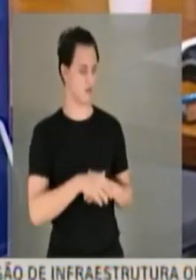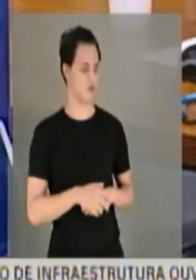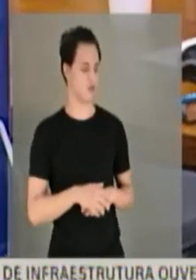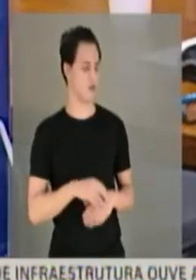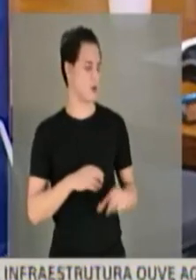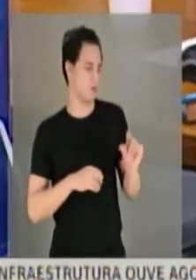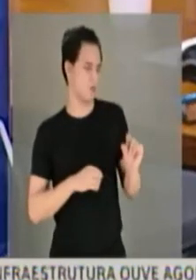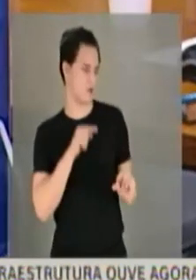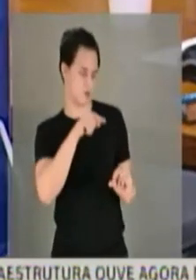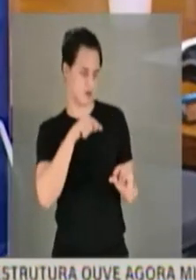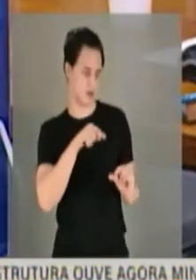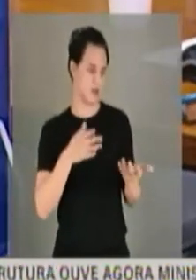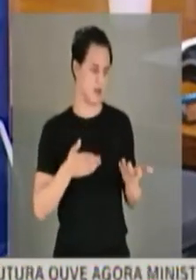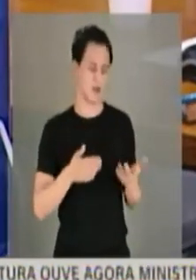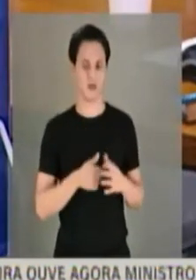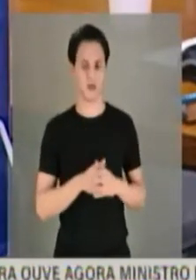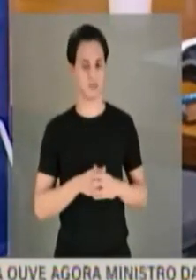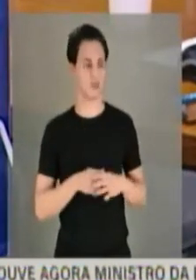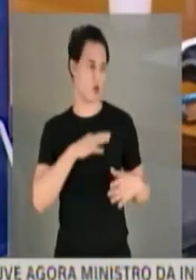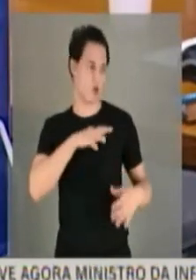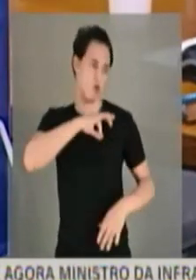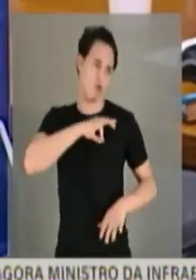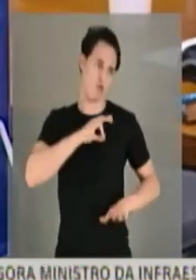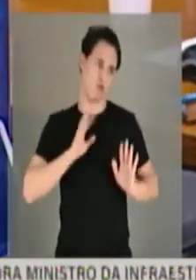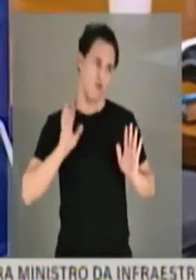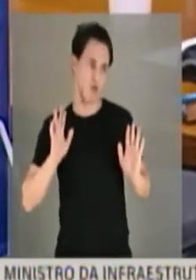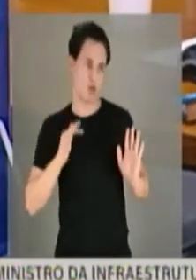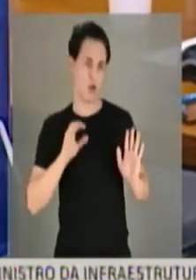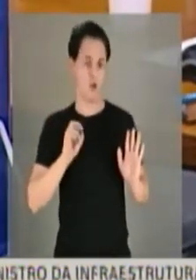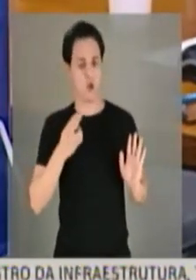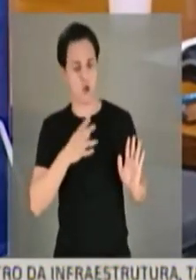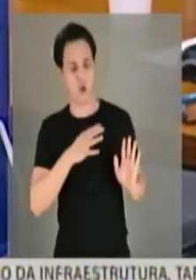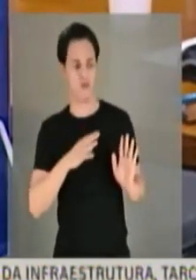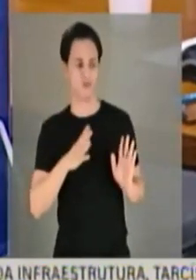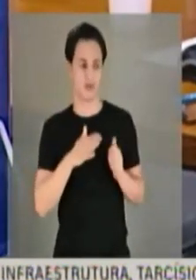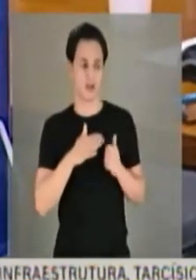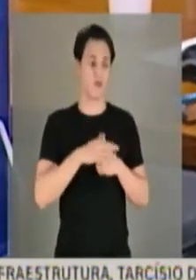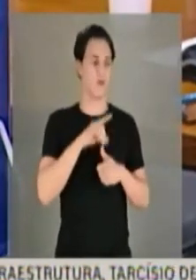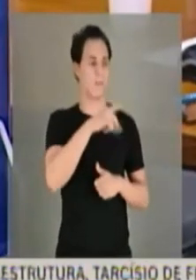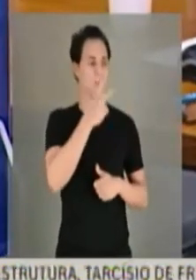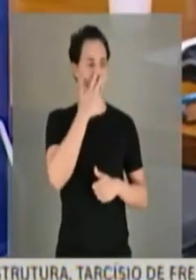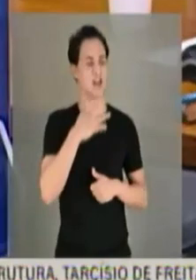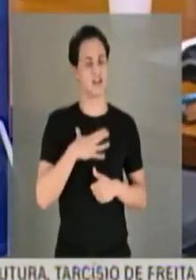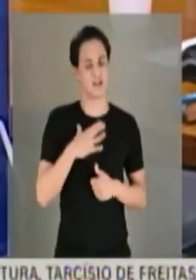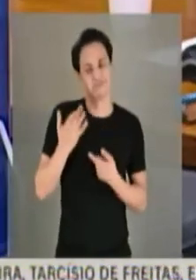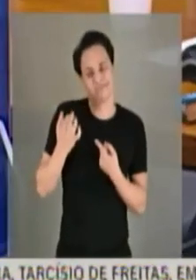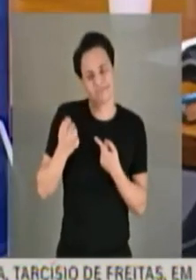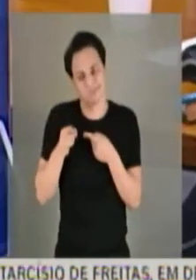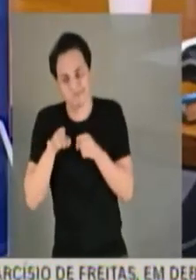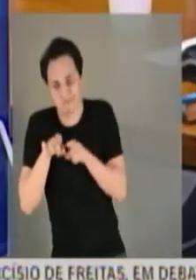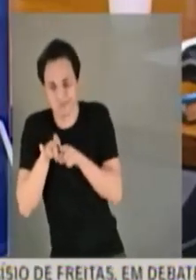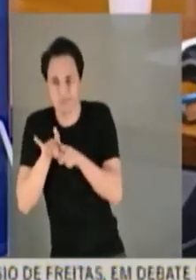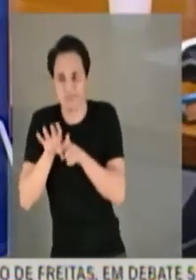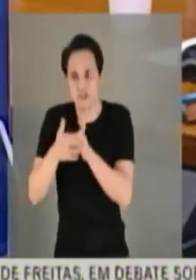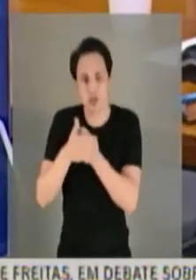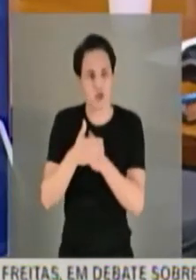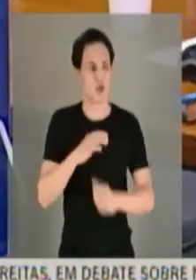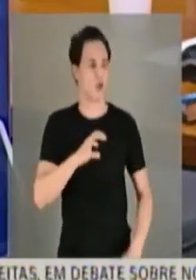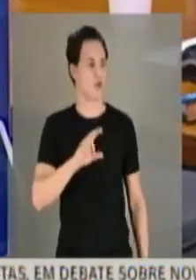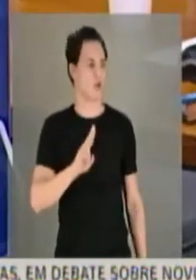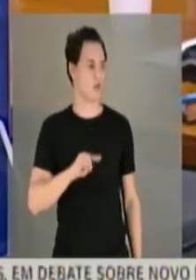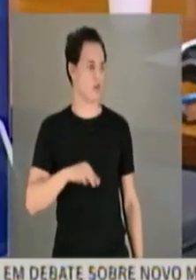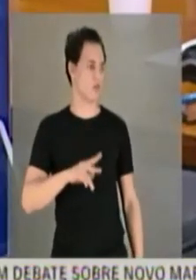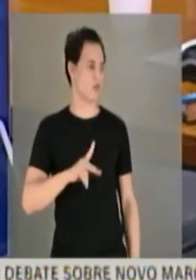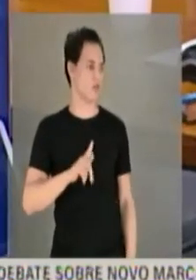no mínimo, acabou sendo voluntária ou involuntariamente cúmplice desses crimes. Eu agradeço muito que acho que o